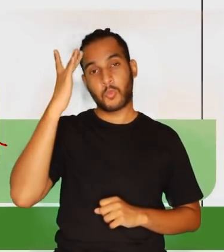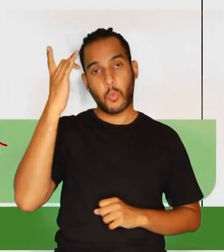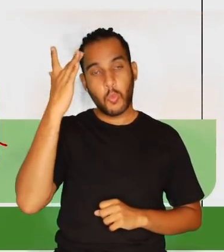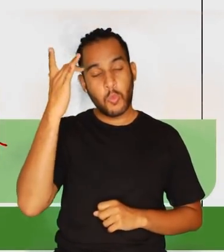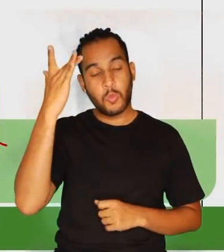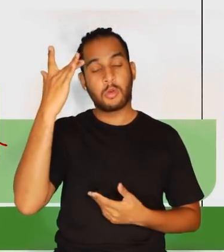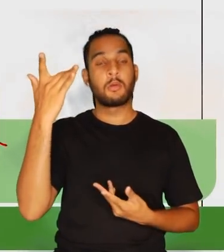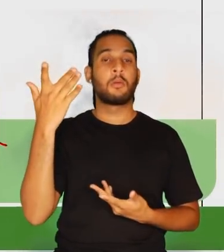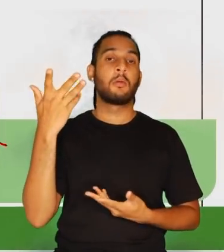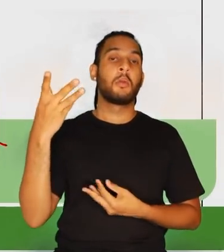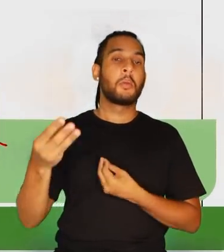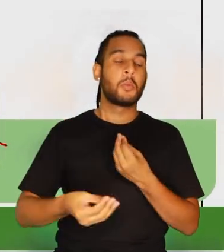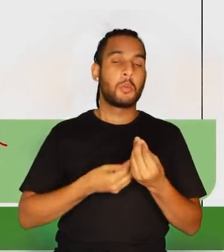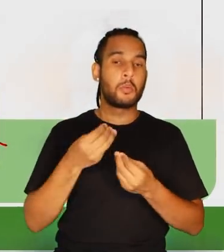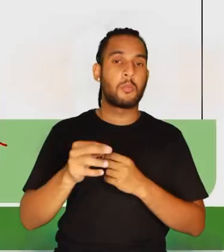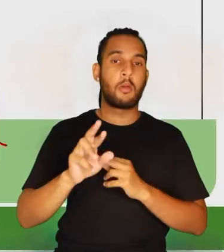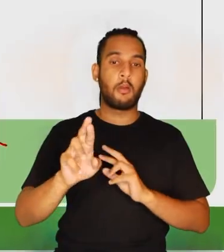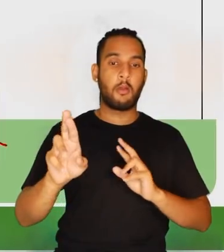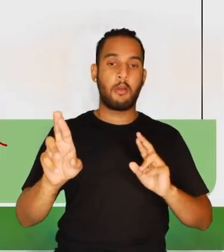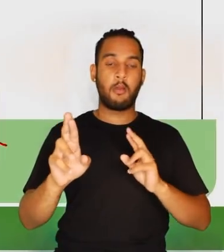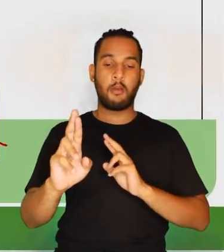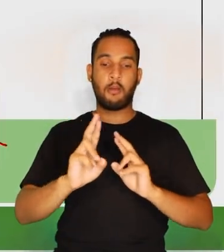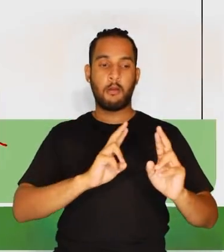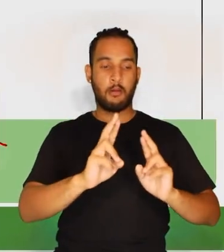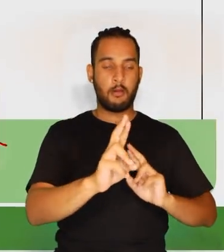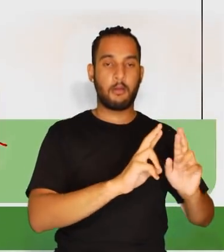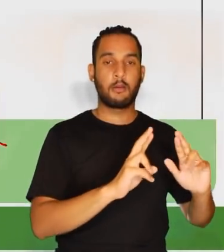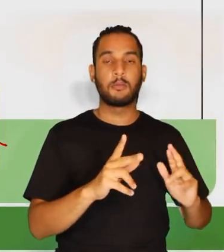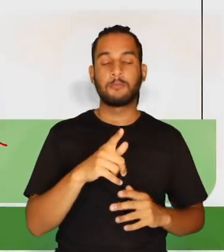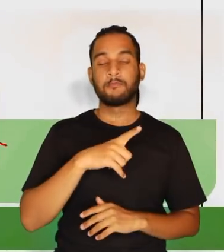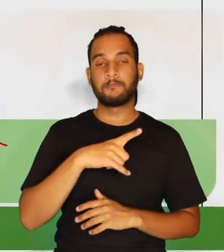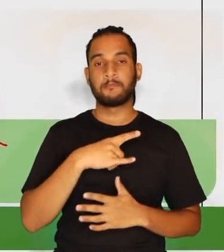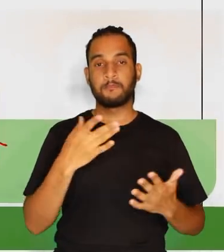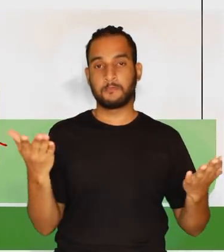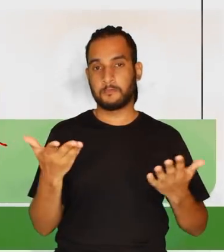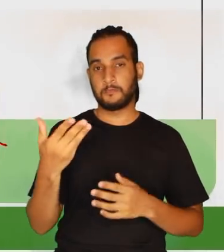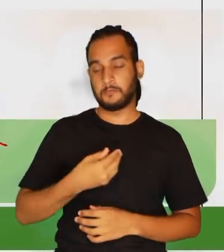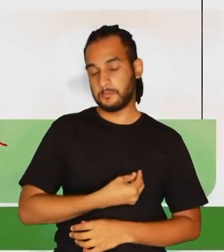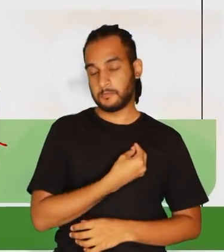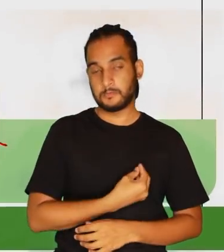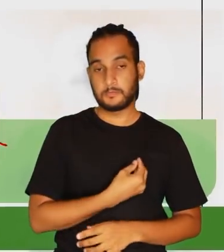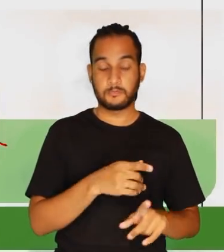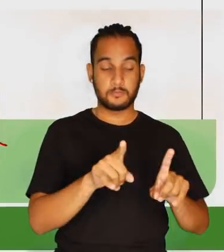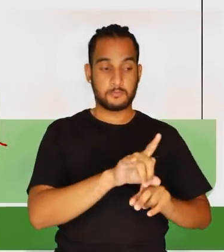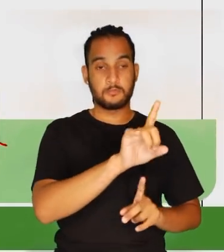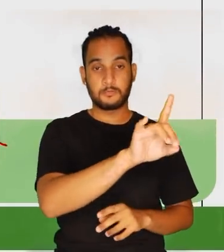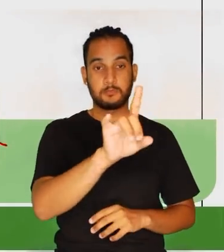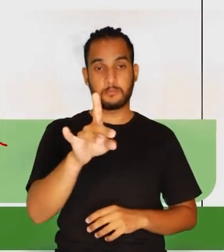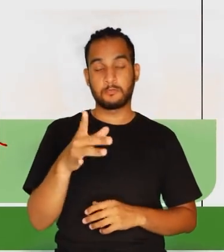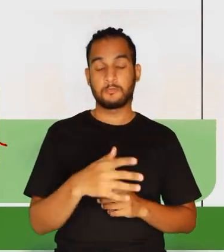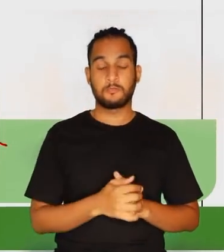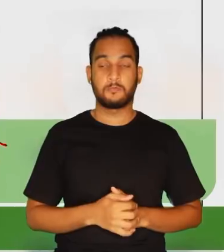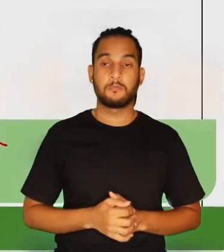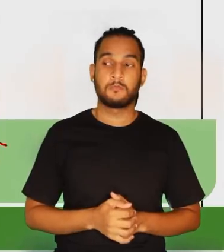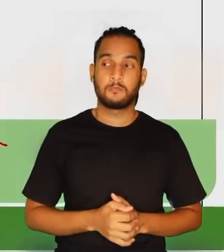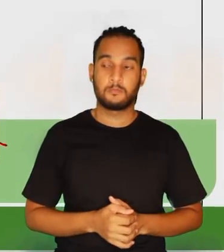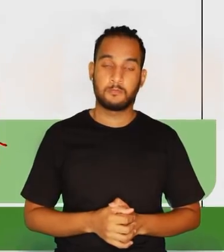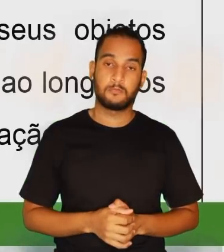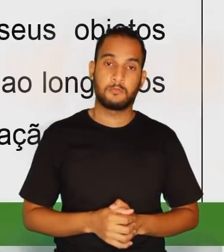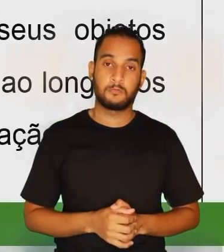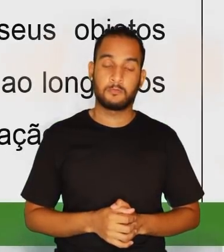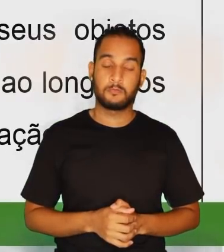sobre o seu cotidiano, sobre as relações que nós temos hoje na nossa vida, na vida deles.